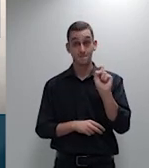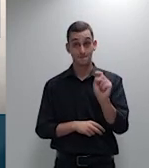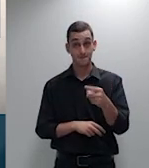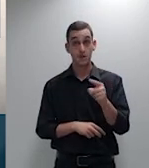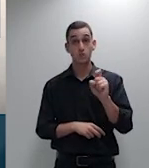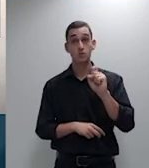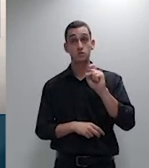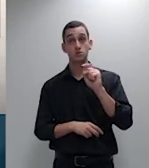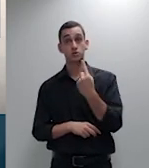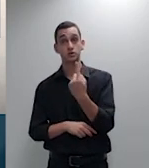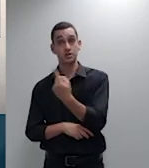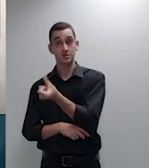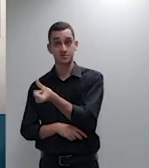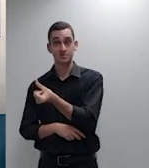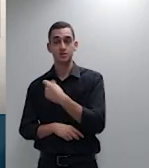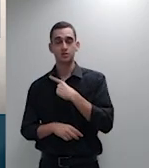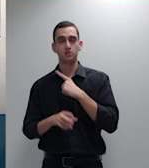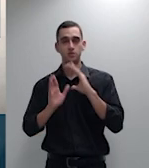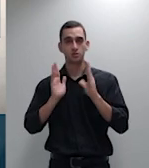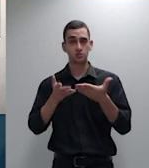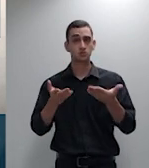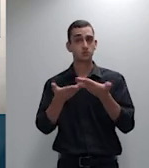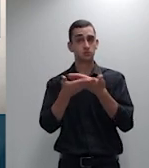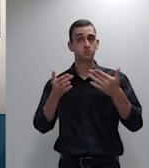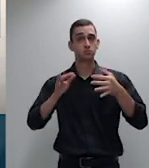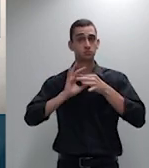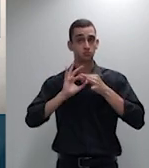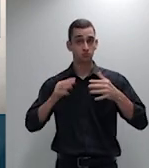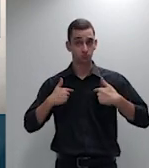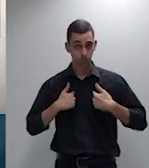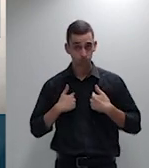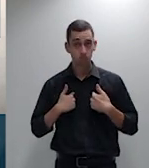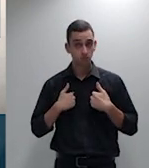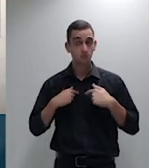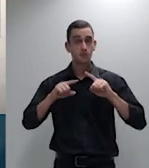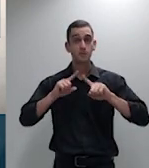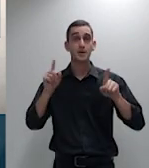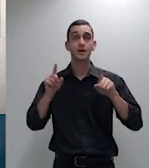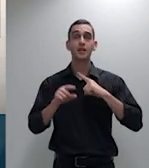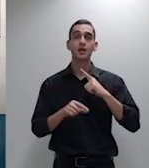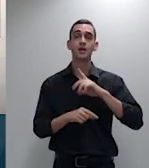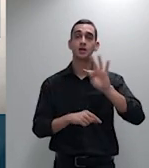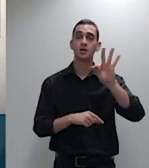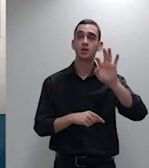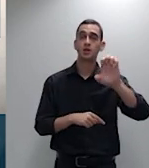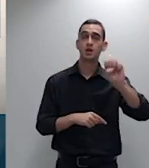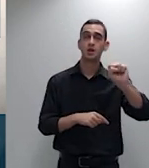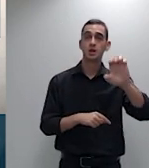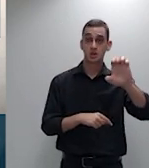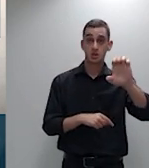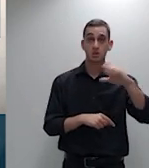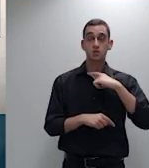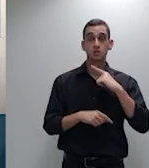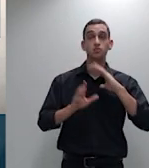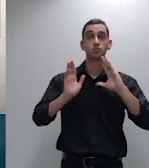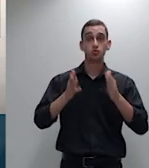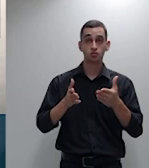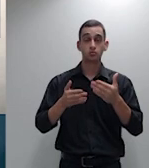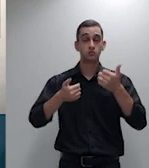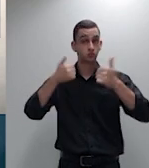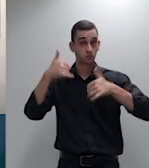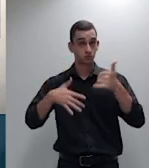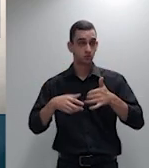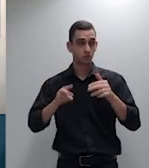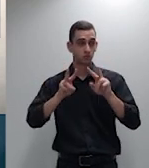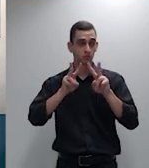excelência me permite eu não sei se nessas teses e aí eu falo em termos da composição